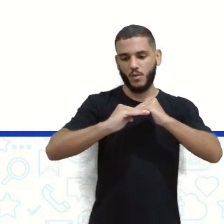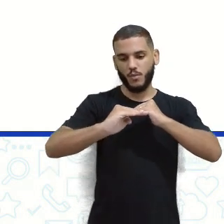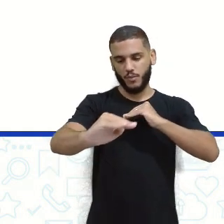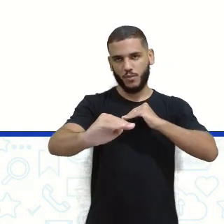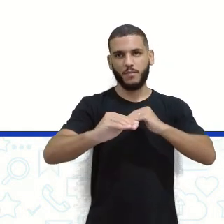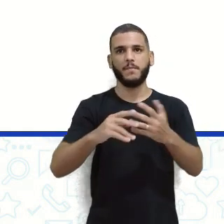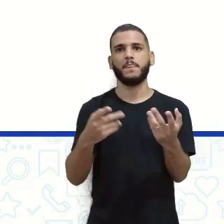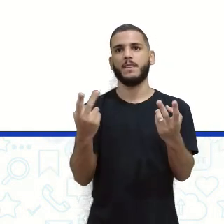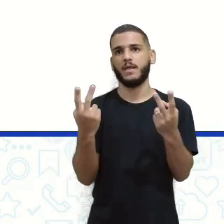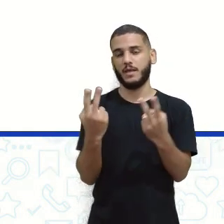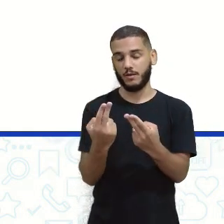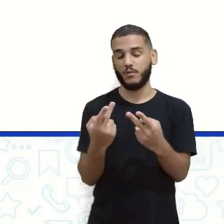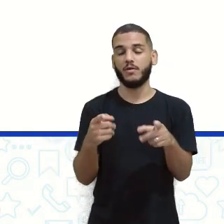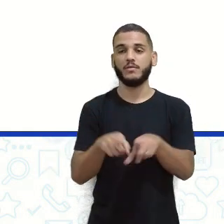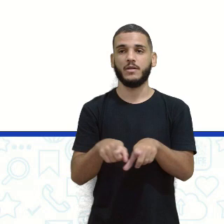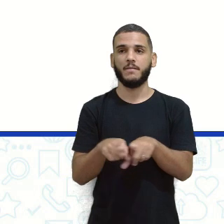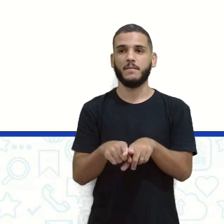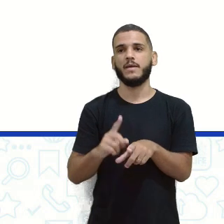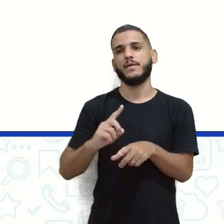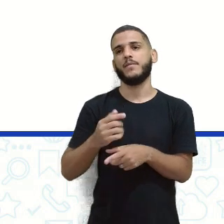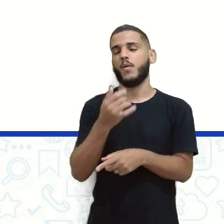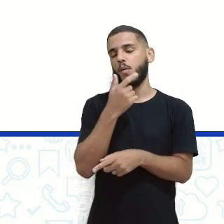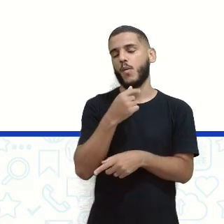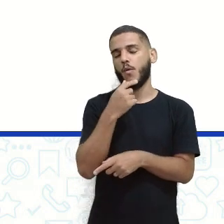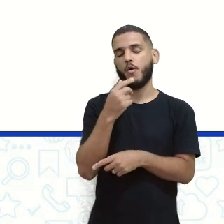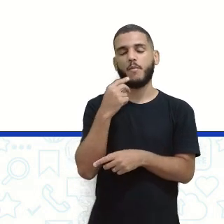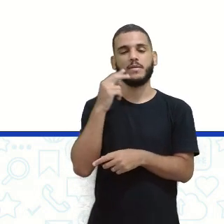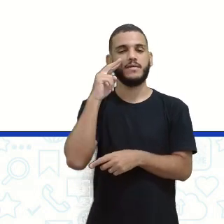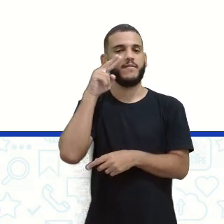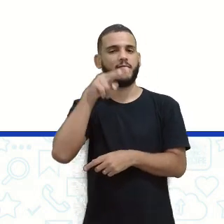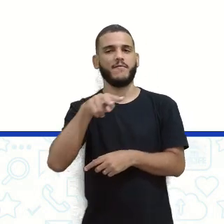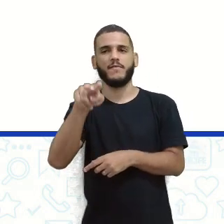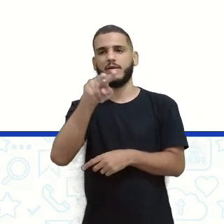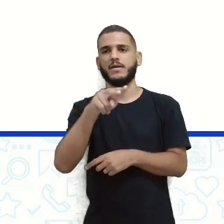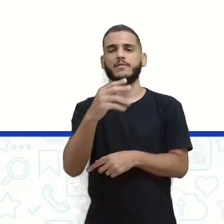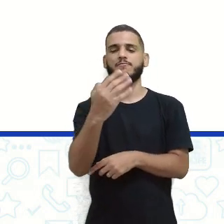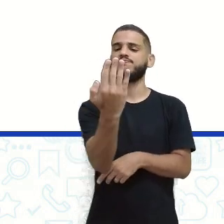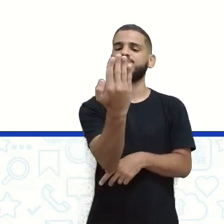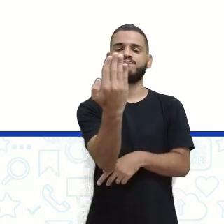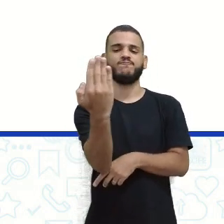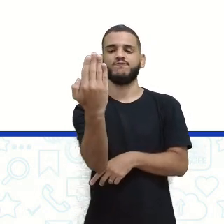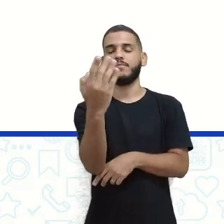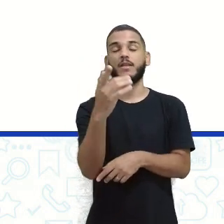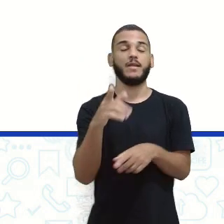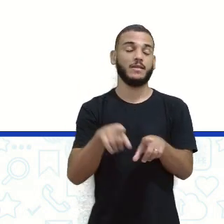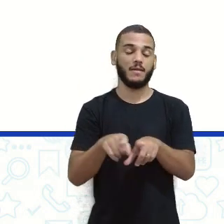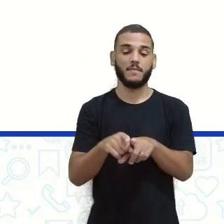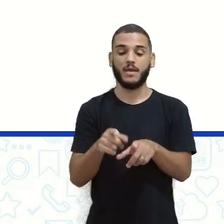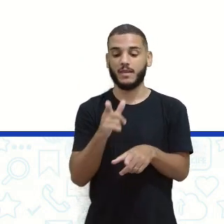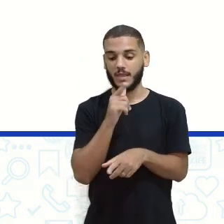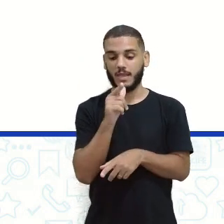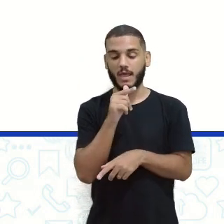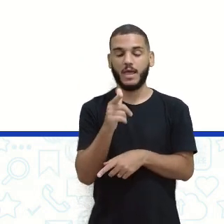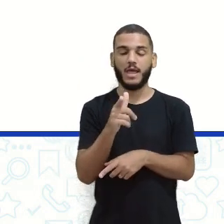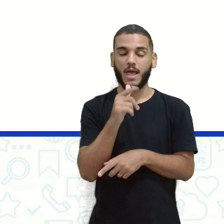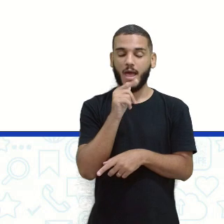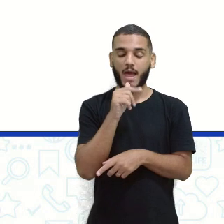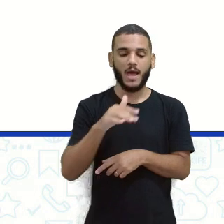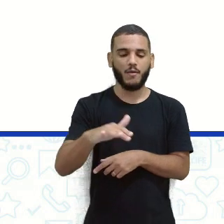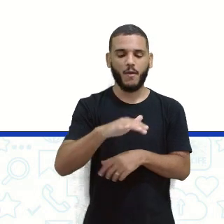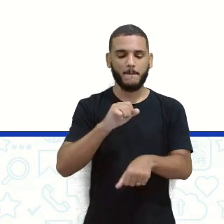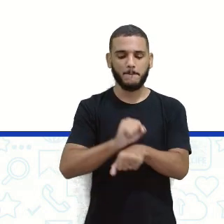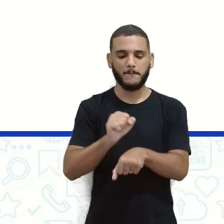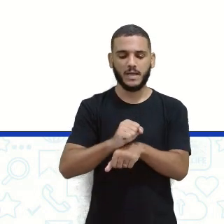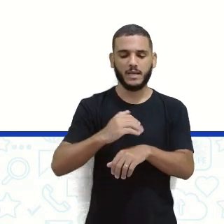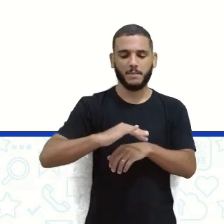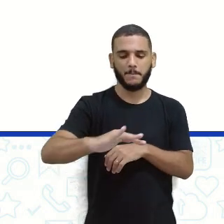Então, do mesmo jeito que a gente está lá, o mocinho está se olhando ali numa superfície de água que está paradinha, né? A